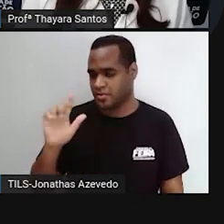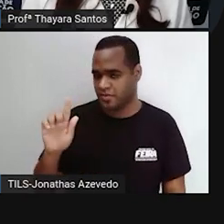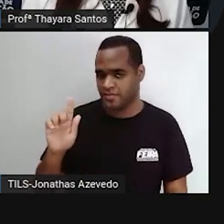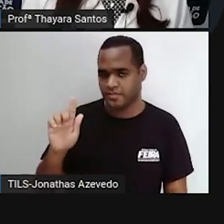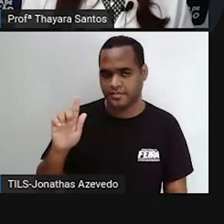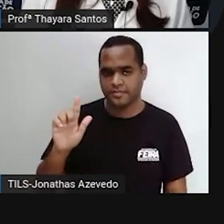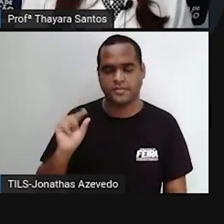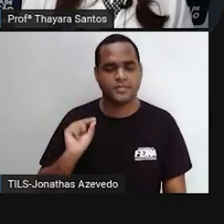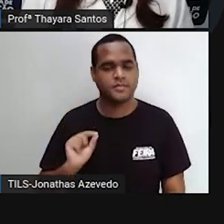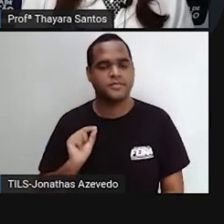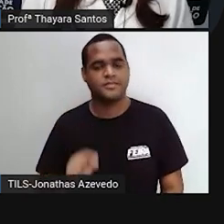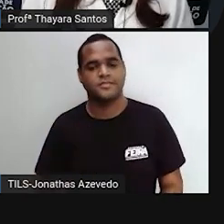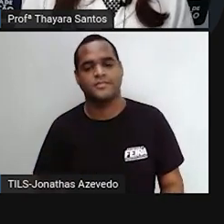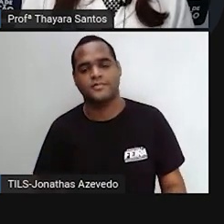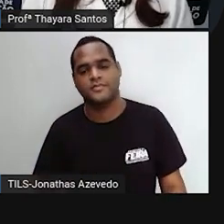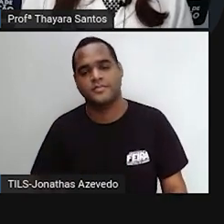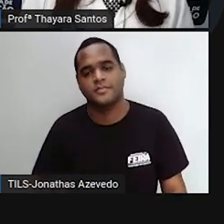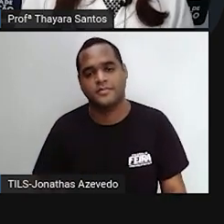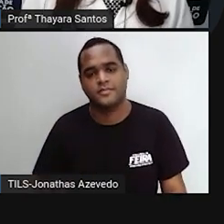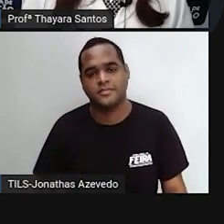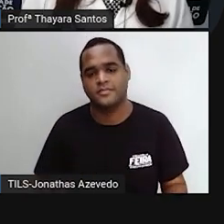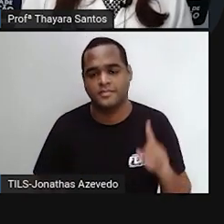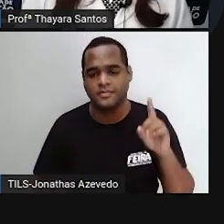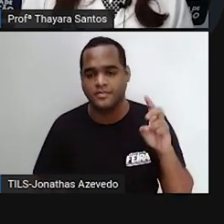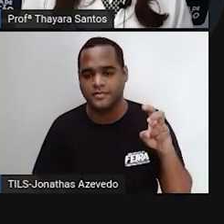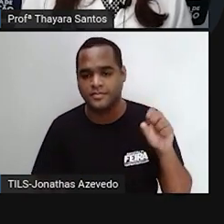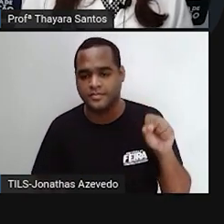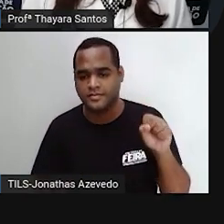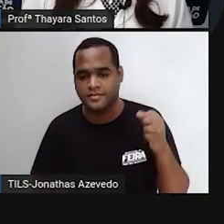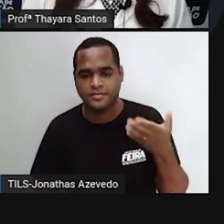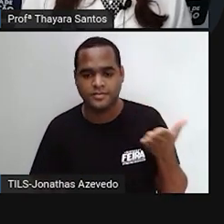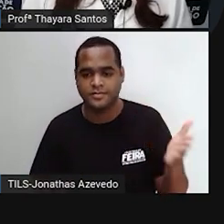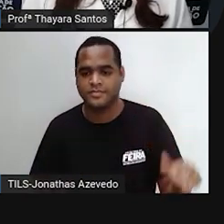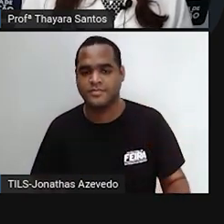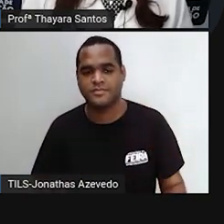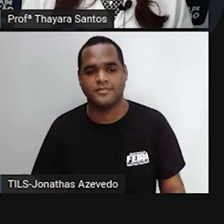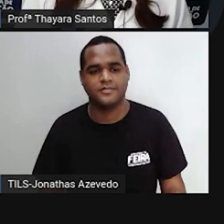complexo golgiense? 15 segundos pra vocês.